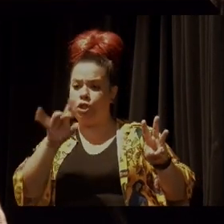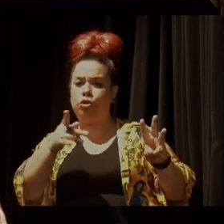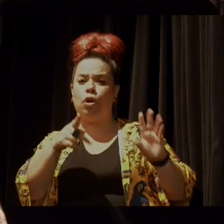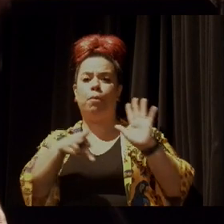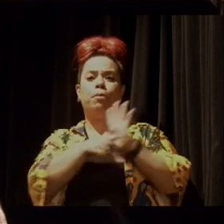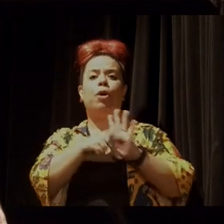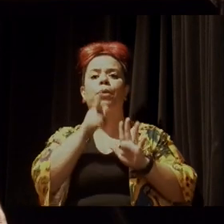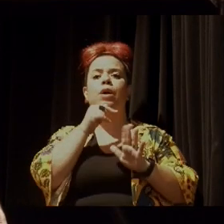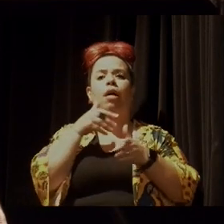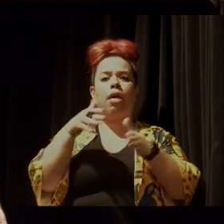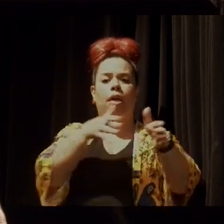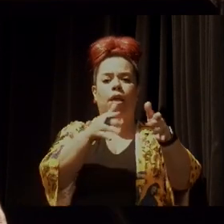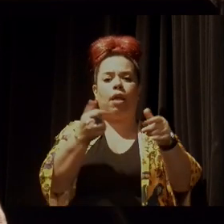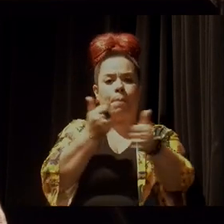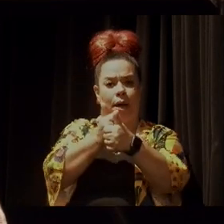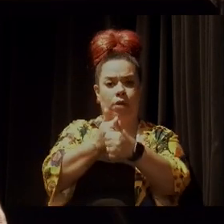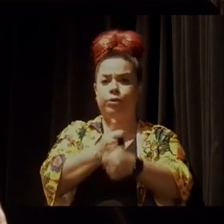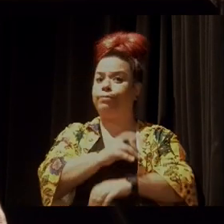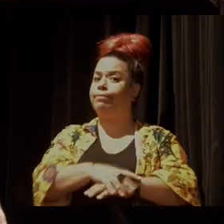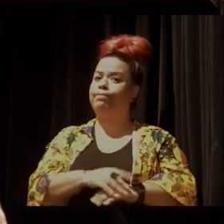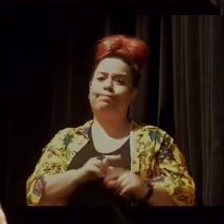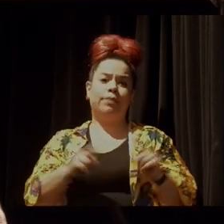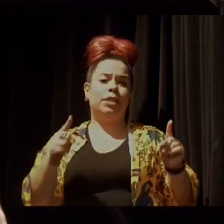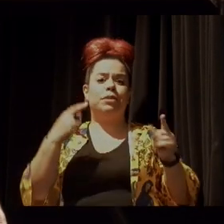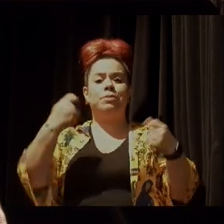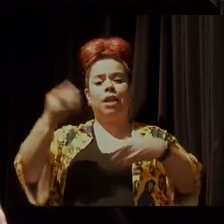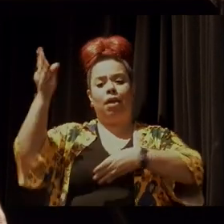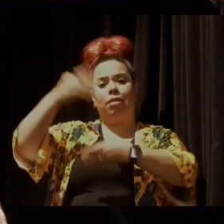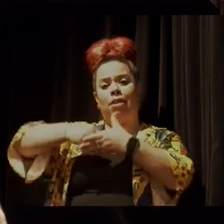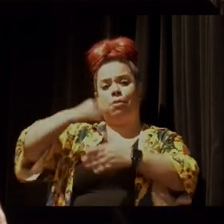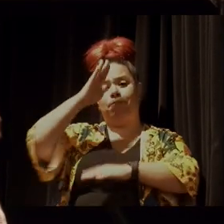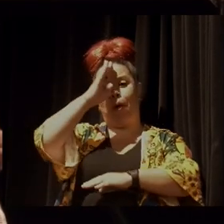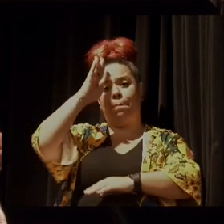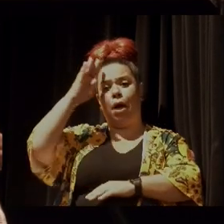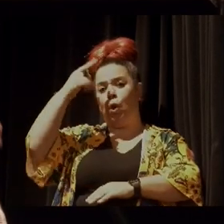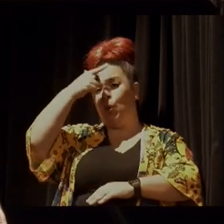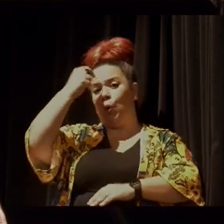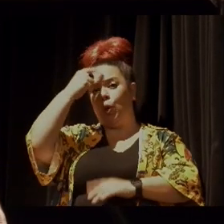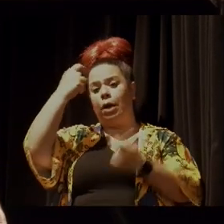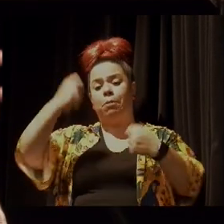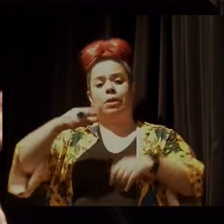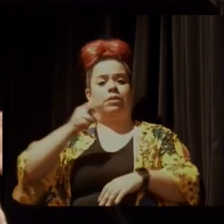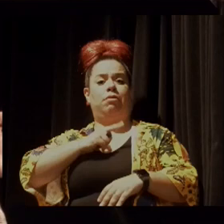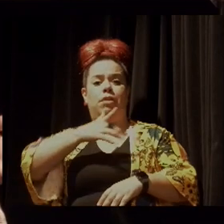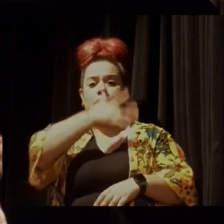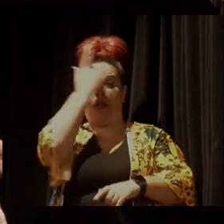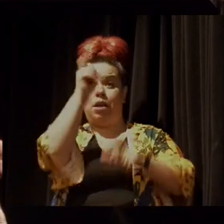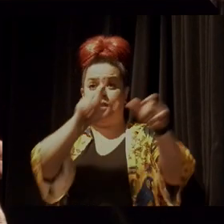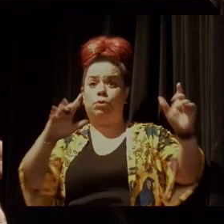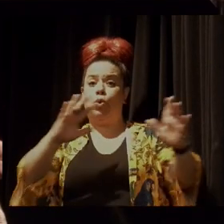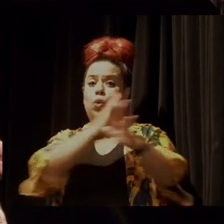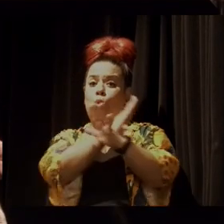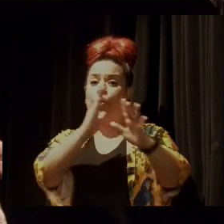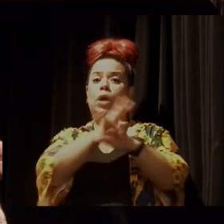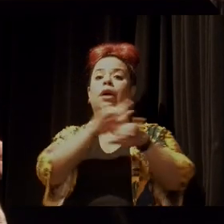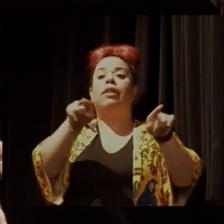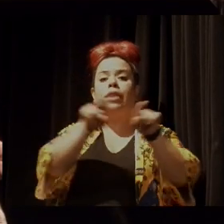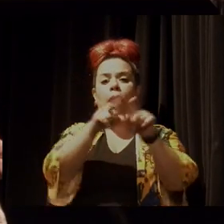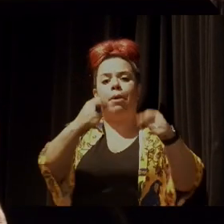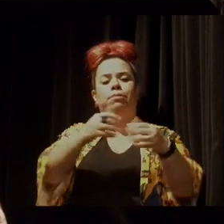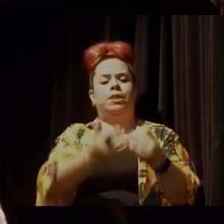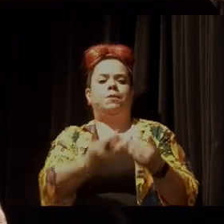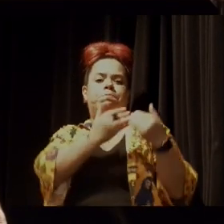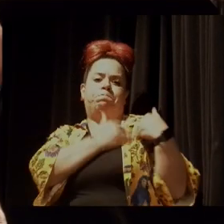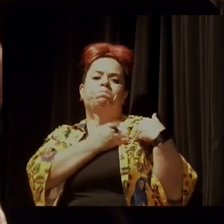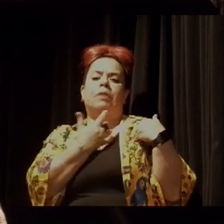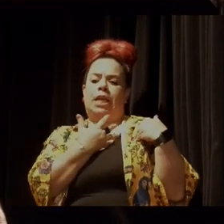precisa ser das academias, que precisa ser das pessoas, das cidades também, e que